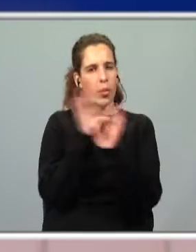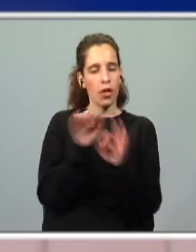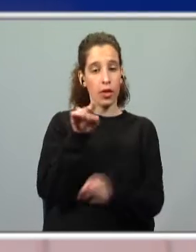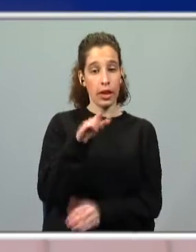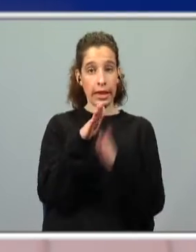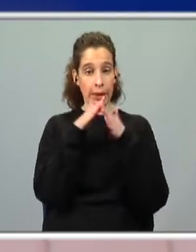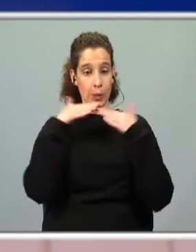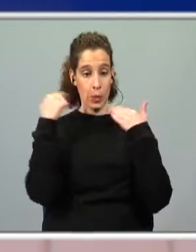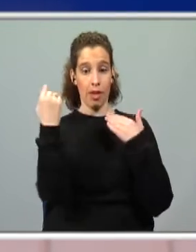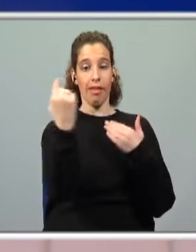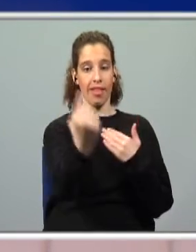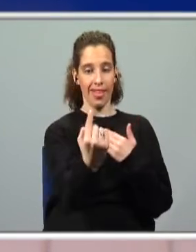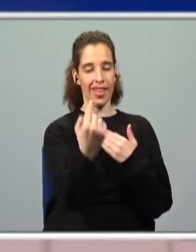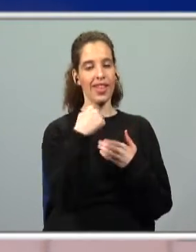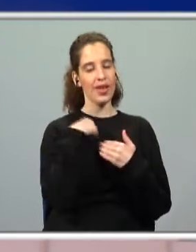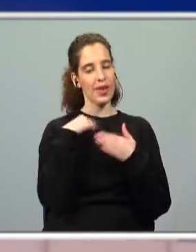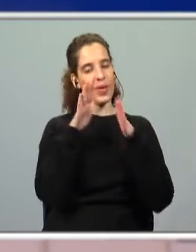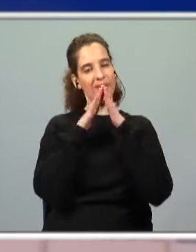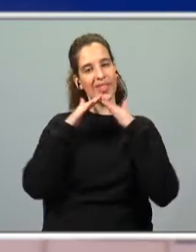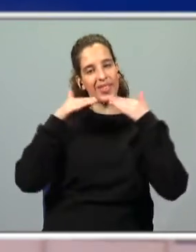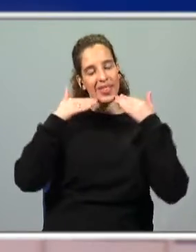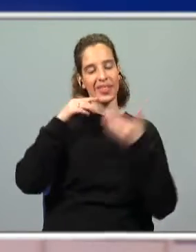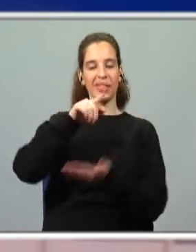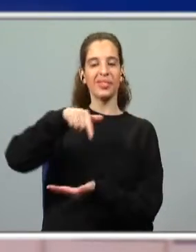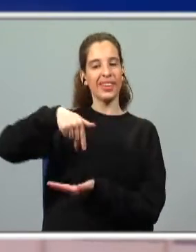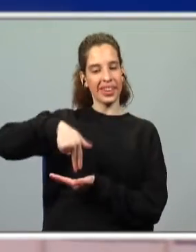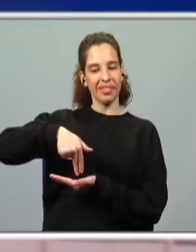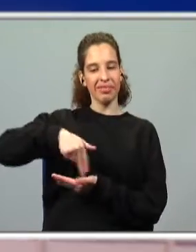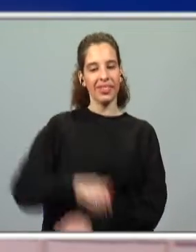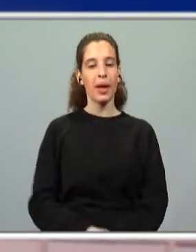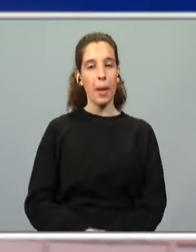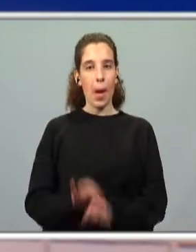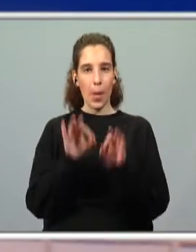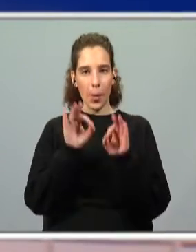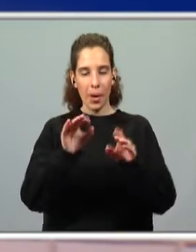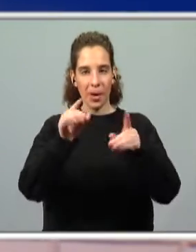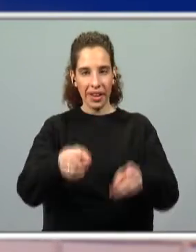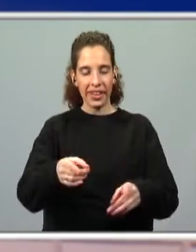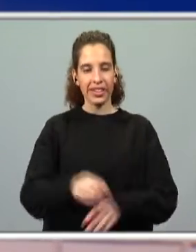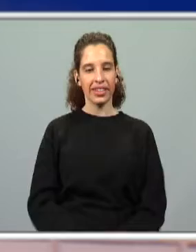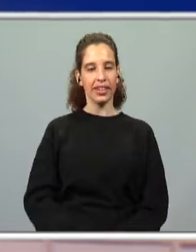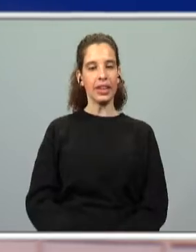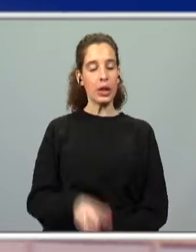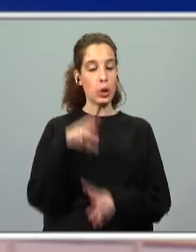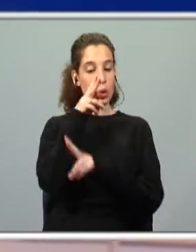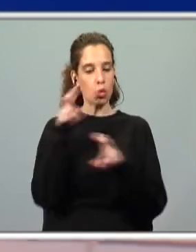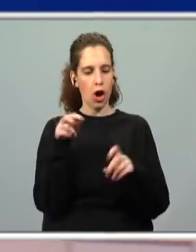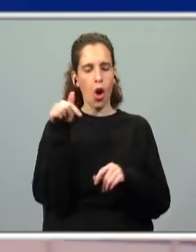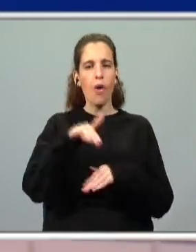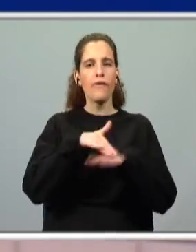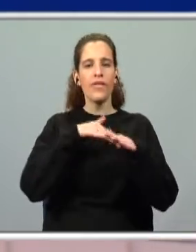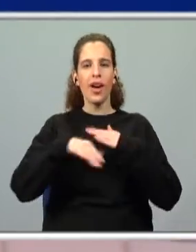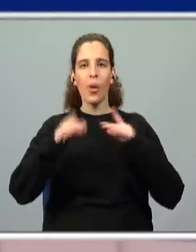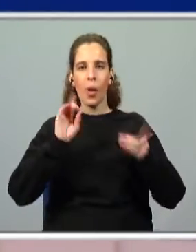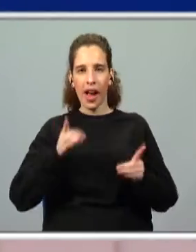a sorrir desse lado e eu imediatamente começo a sorrir aqui deste lado. Estamos prontos para começar? Vamos descobrir o que vamos fazer hoje?